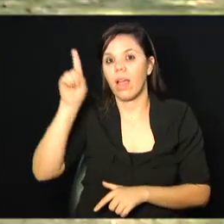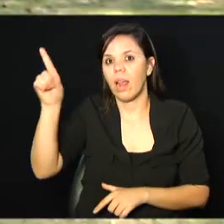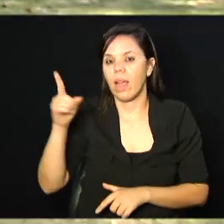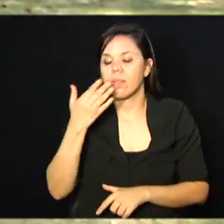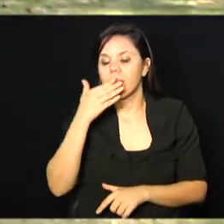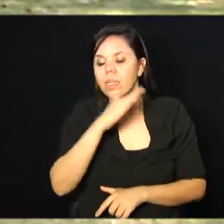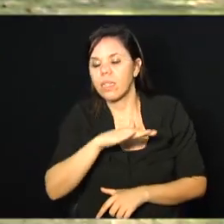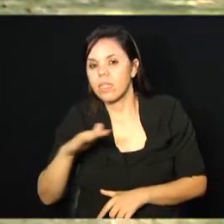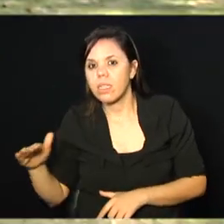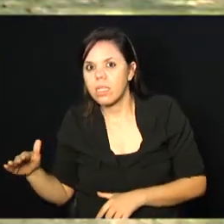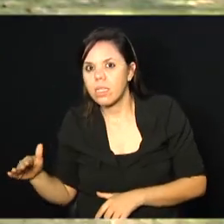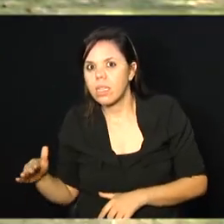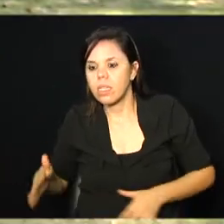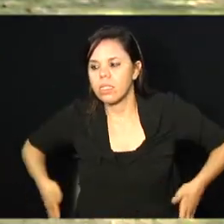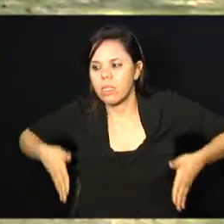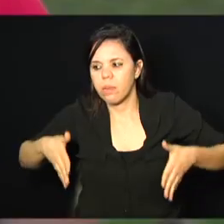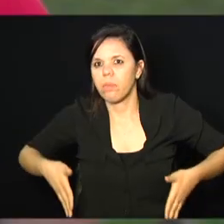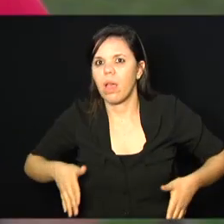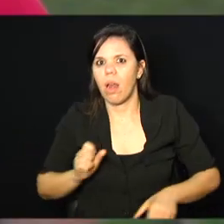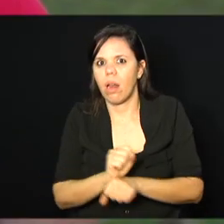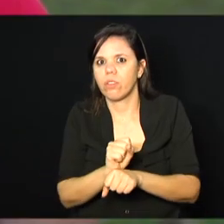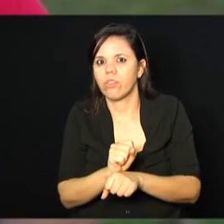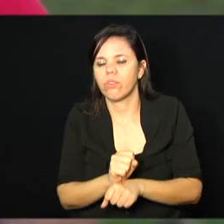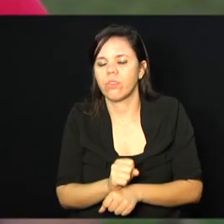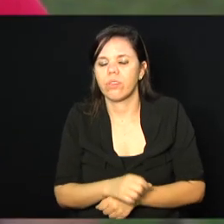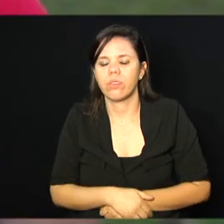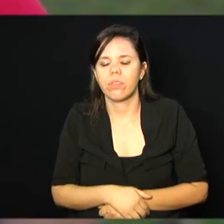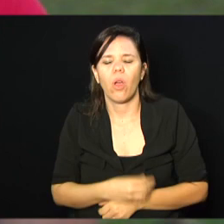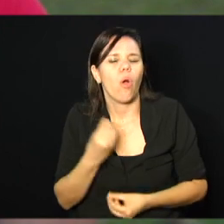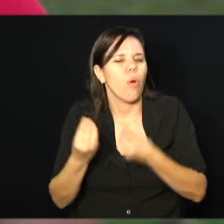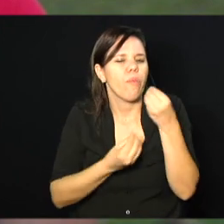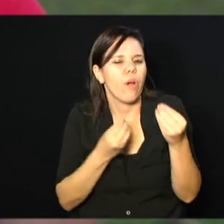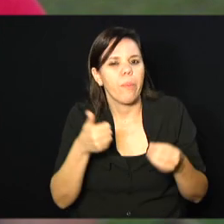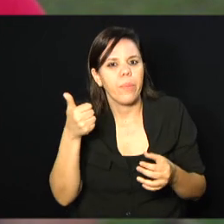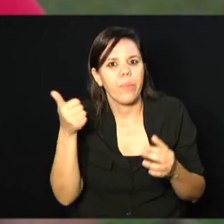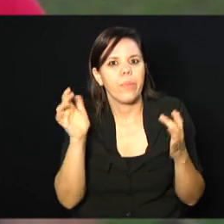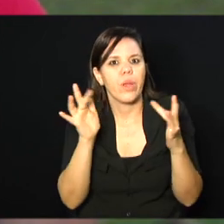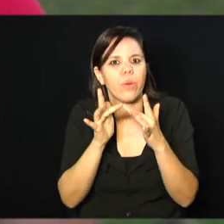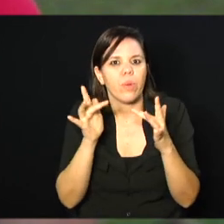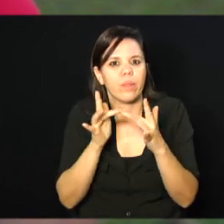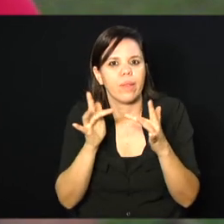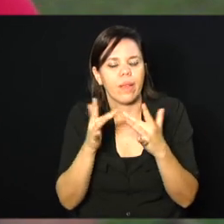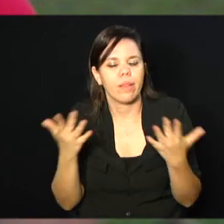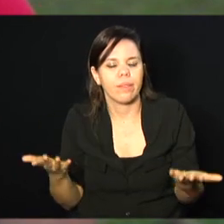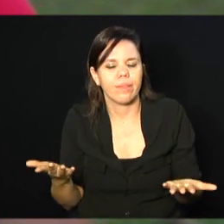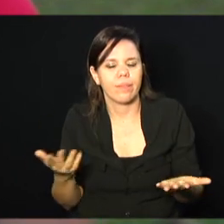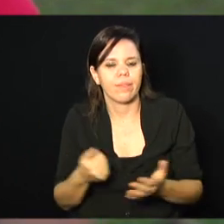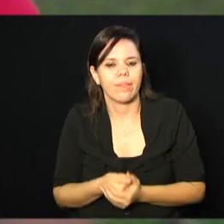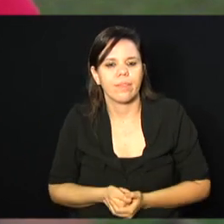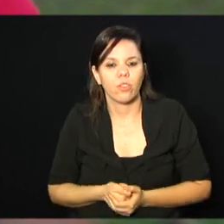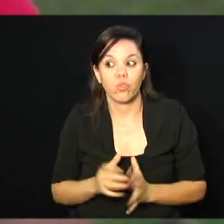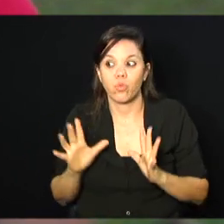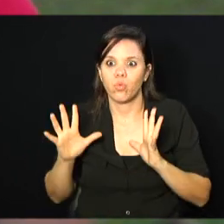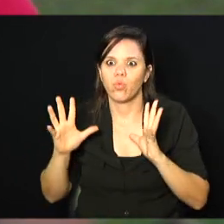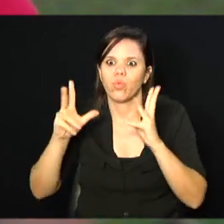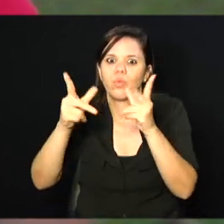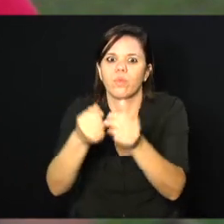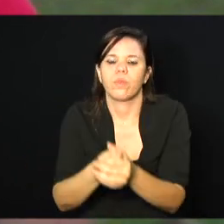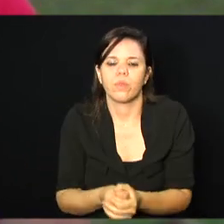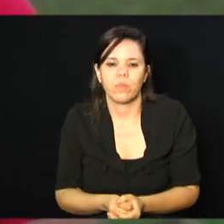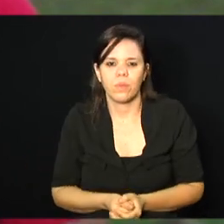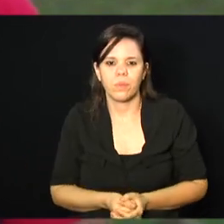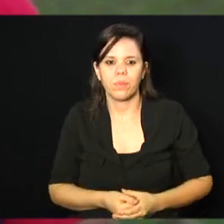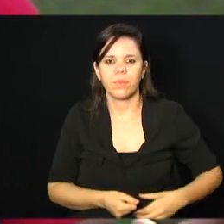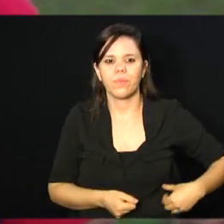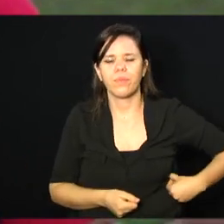E como é que foi esse primeiro contato? Ah, eu acho que é o primeiro contato com todo mundo, né? Parece que são